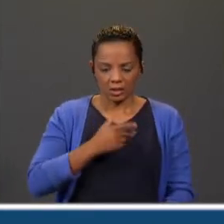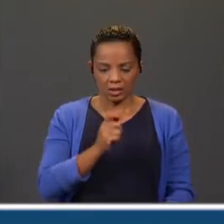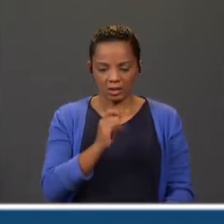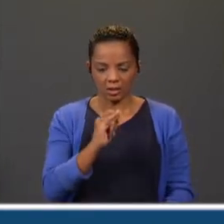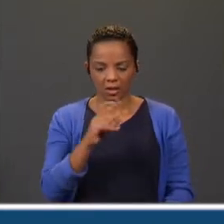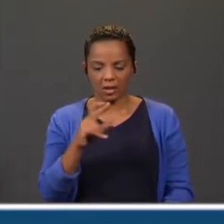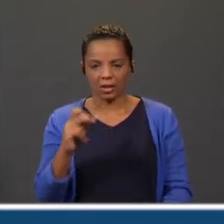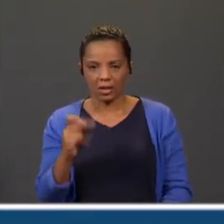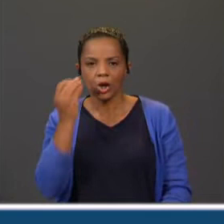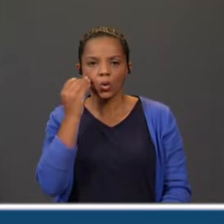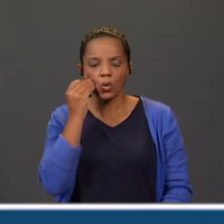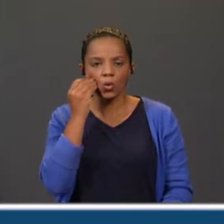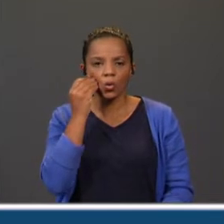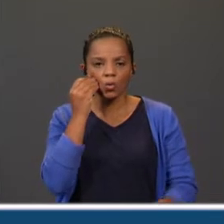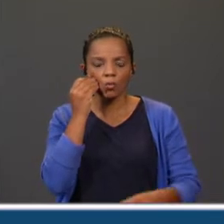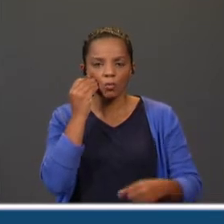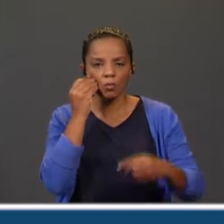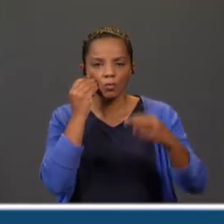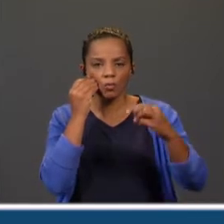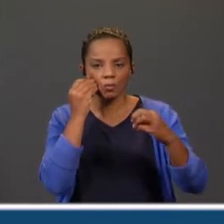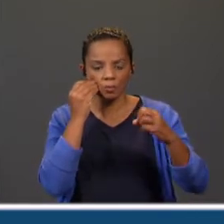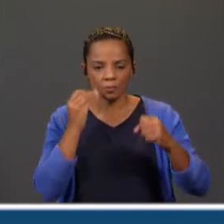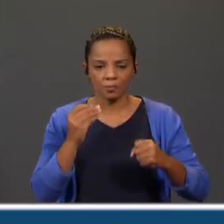Como é que seria que ficava a palavra cadeira?